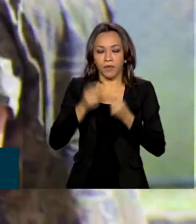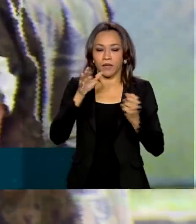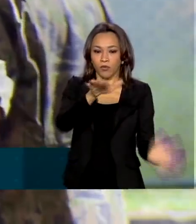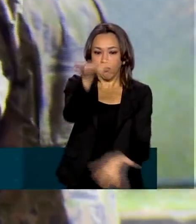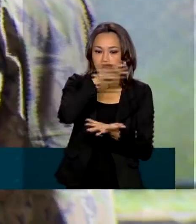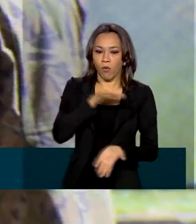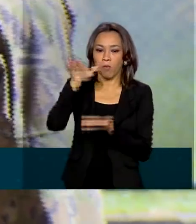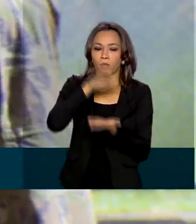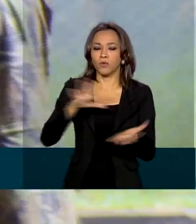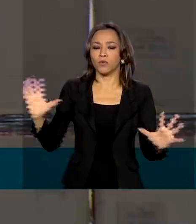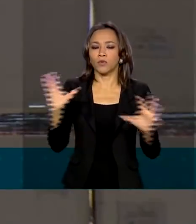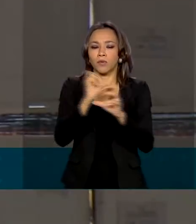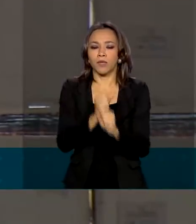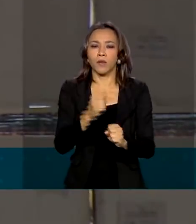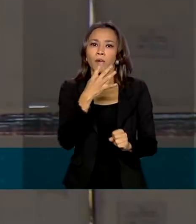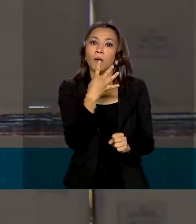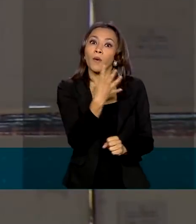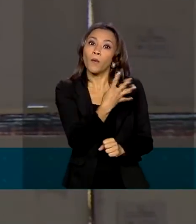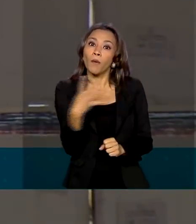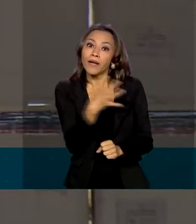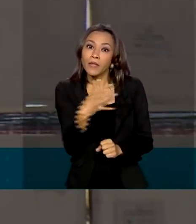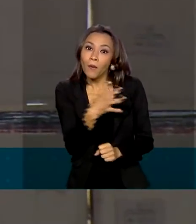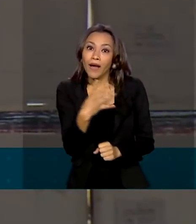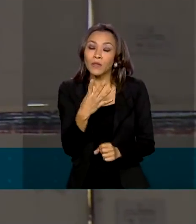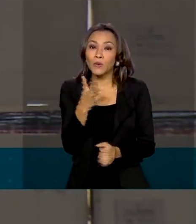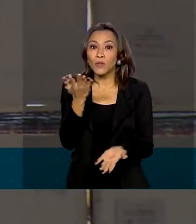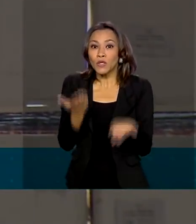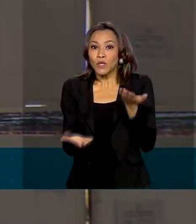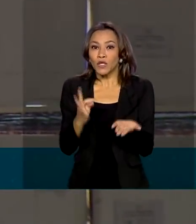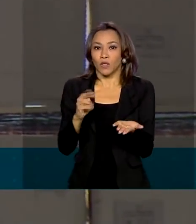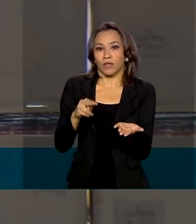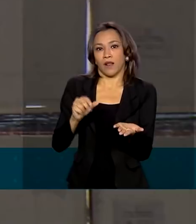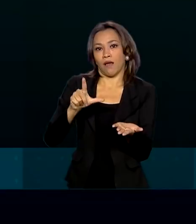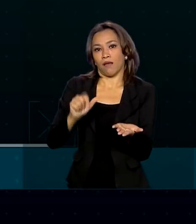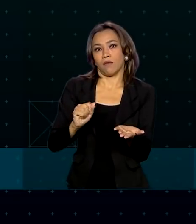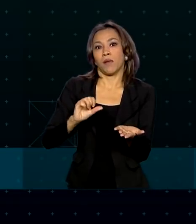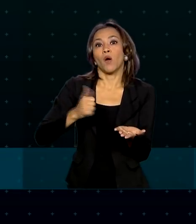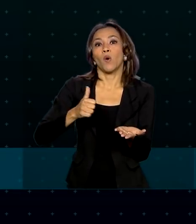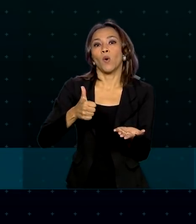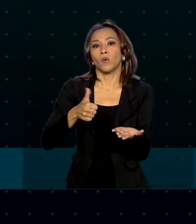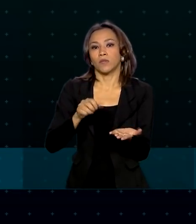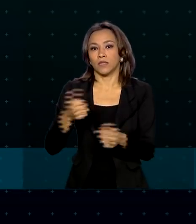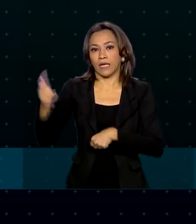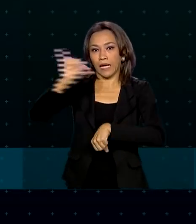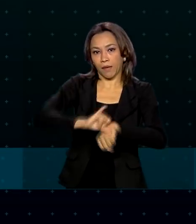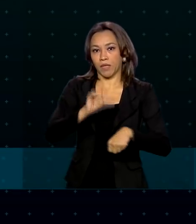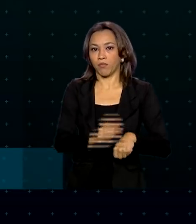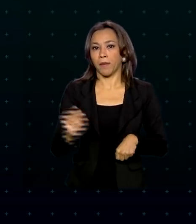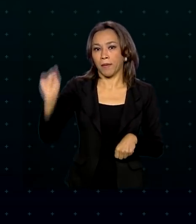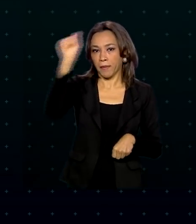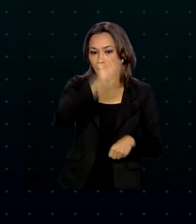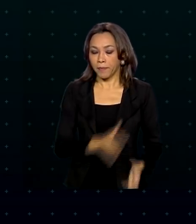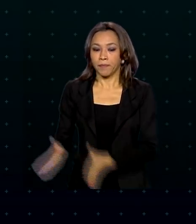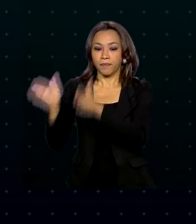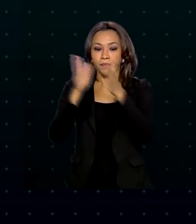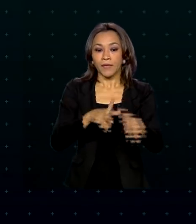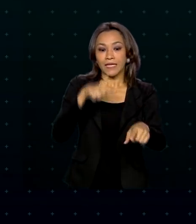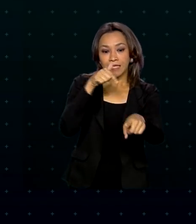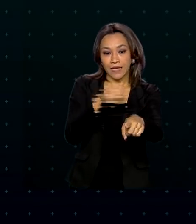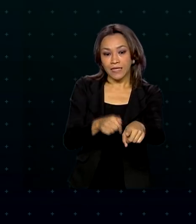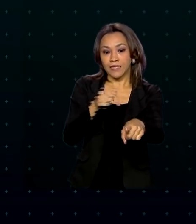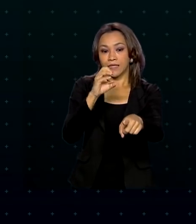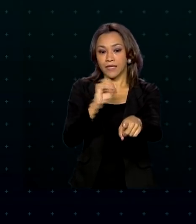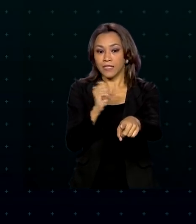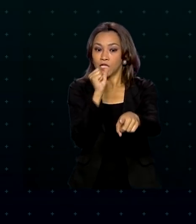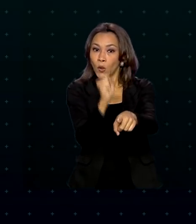enviadas 44 toneladas do imunizante para 11 capitais. Segundo o Ministério da Saúde, 708 mil